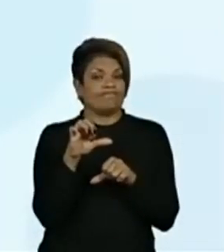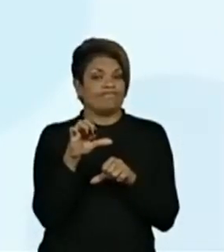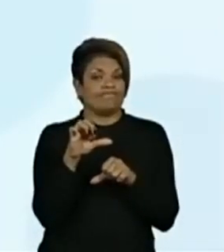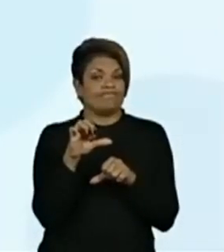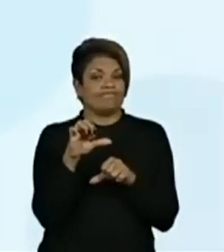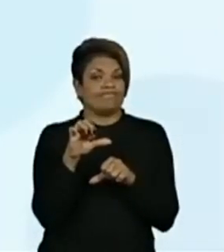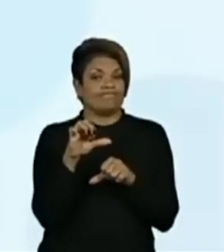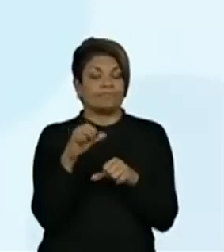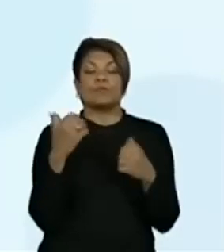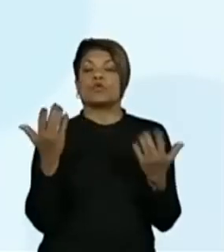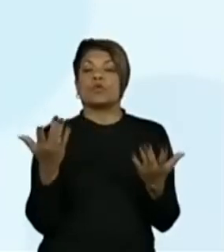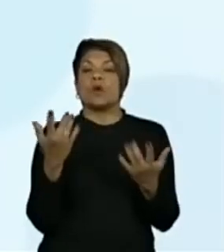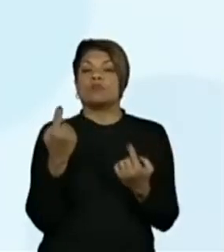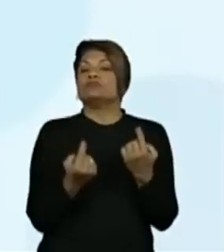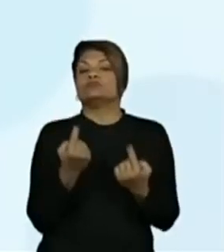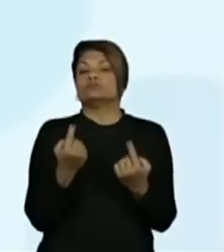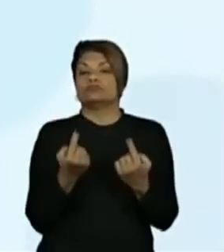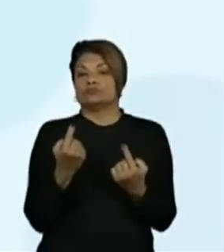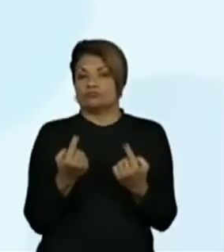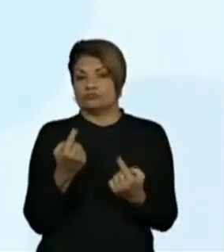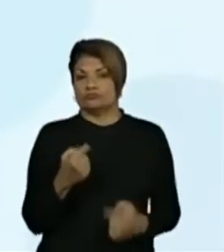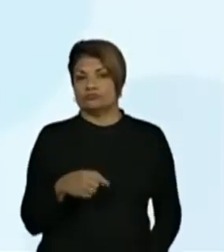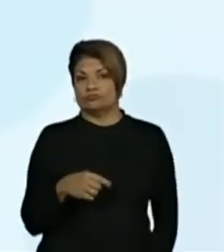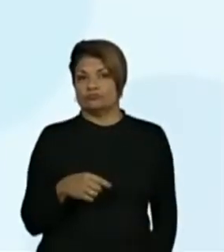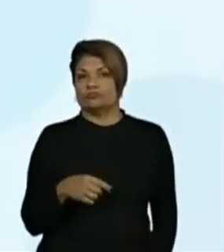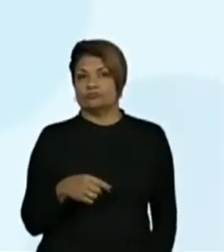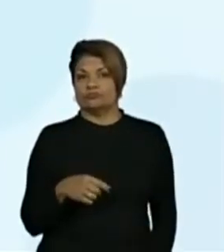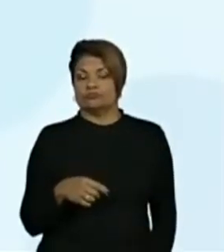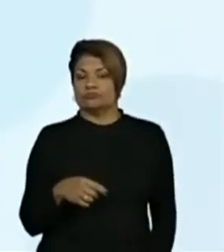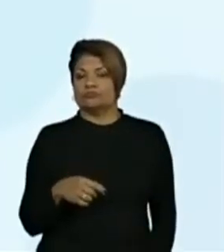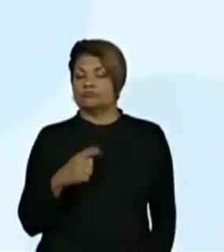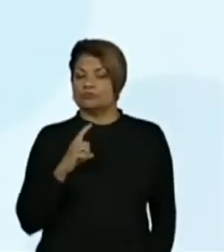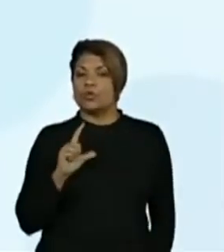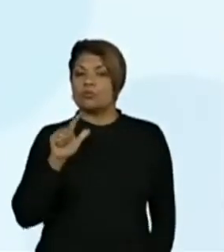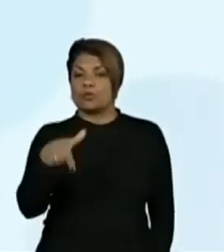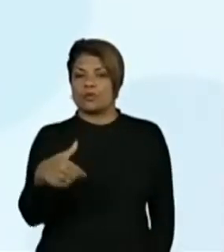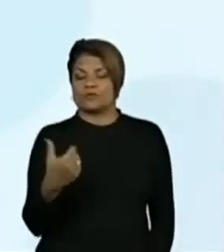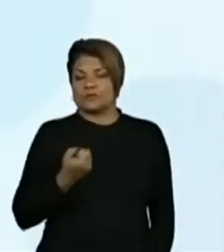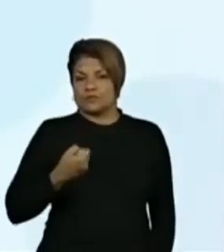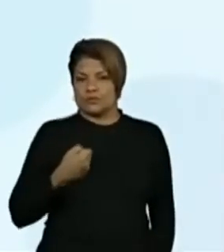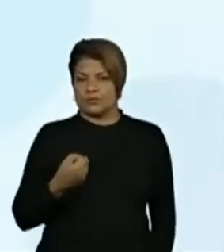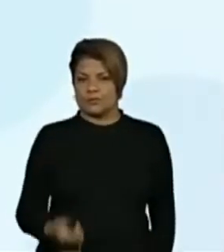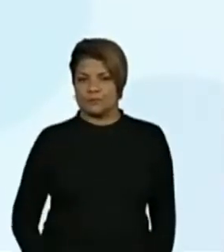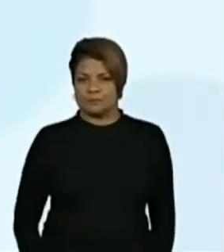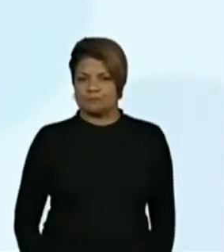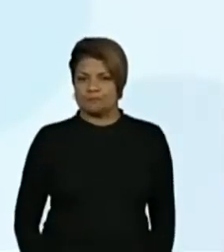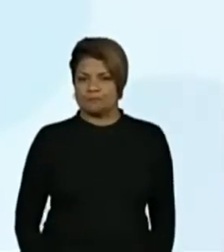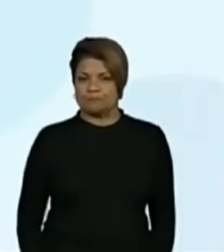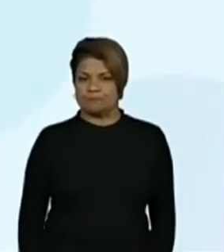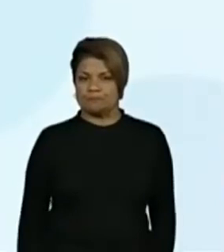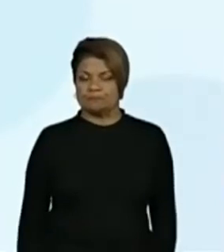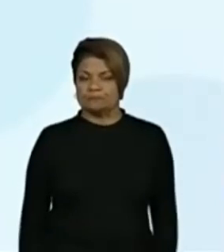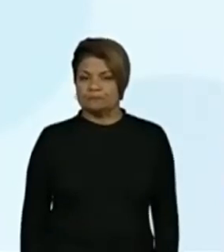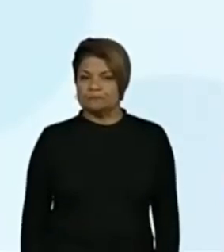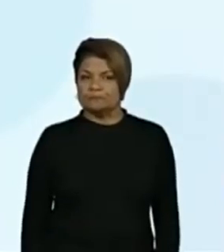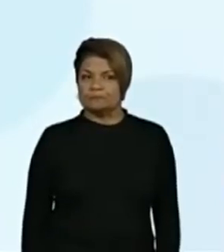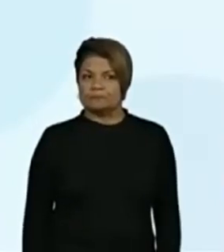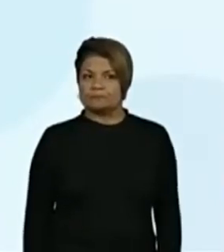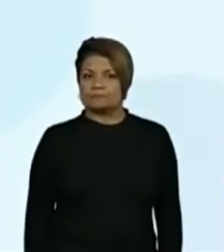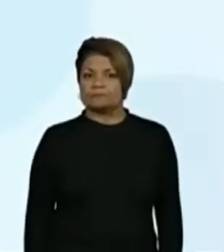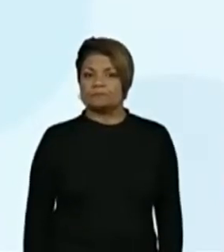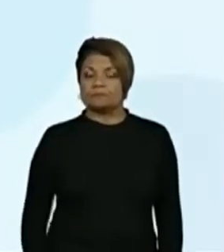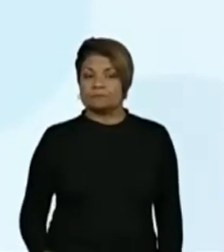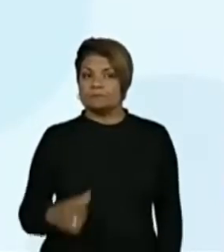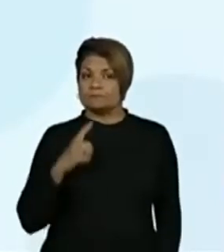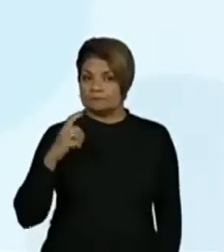Qual número vai ser, aí, após o setecentos e trinta e nove mil seiscentos e quatorze? Então, dos